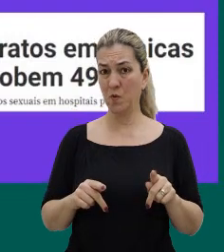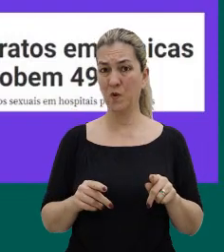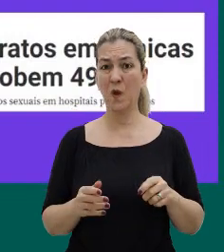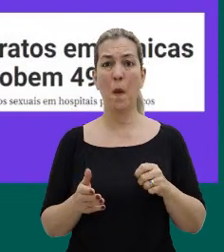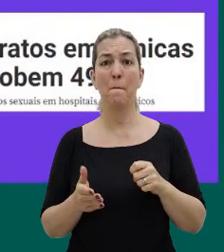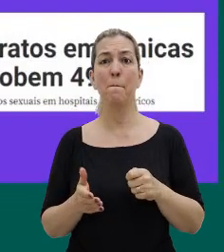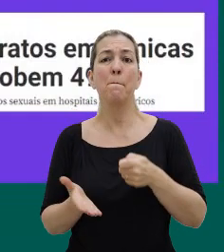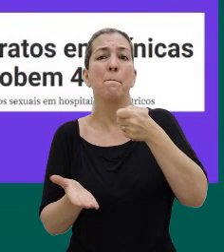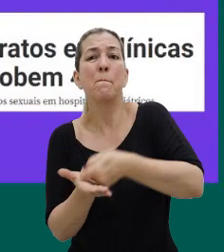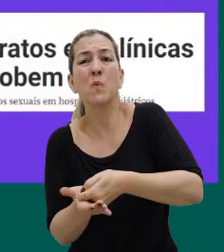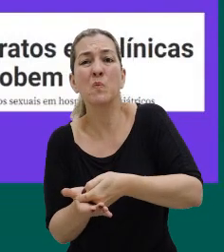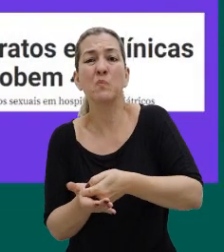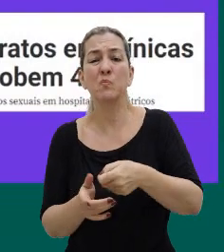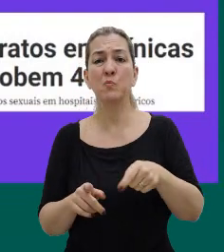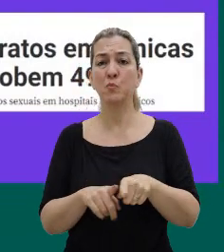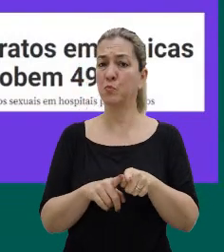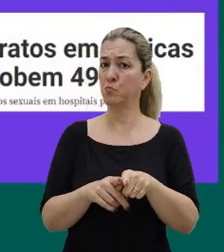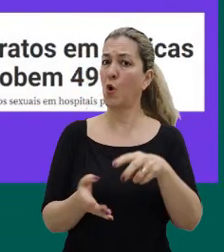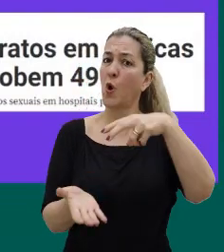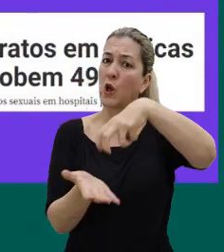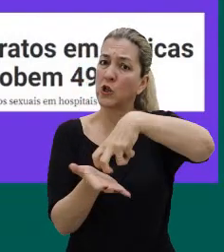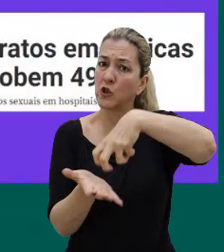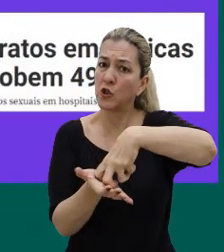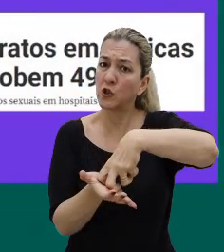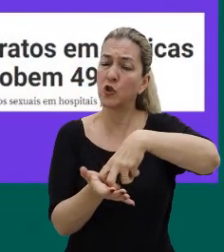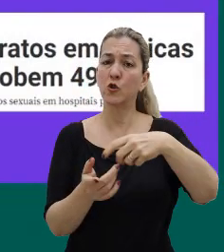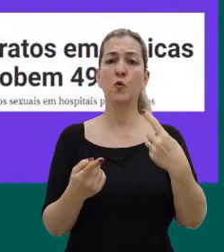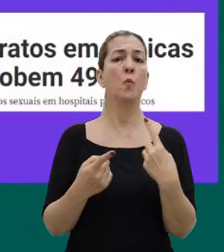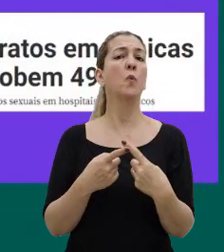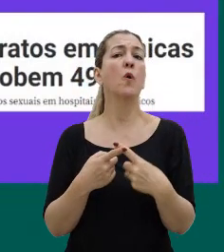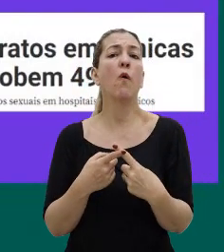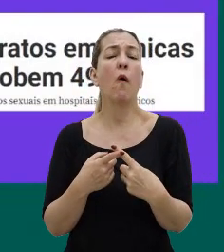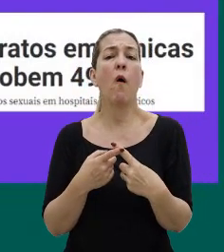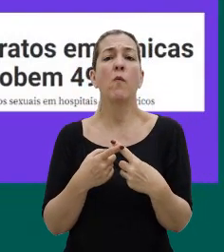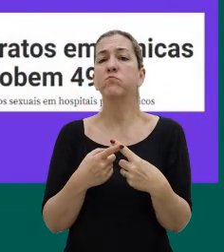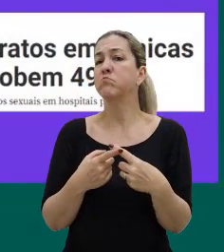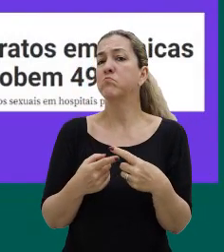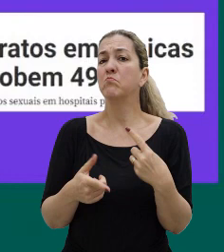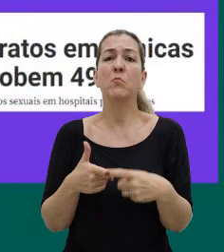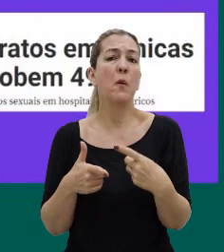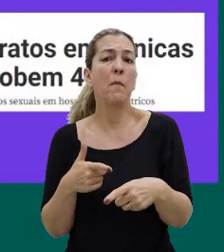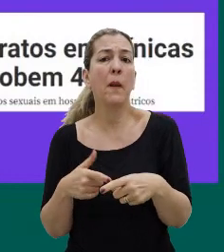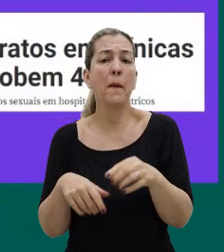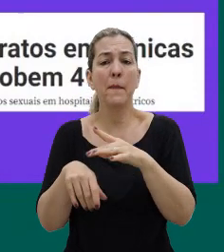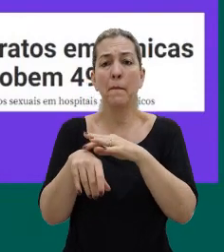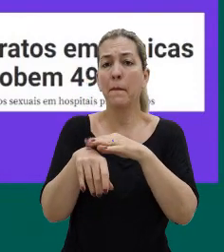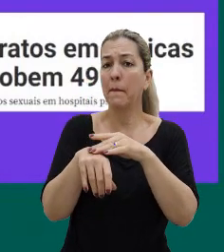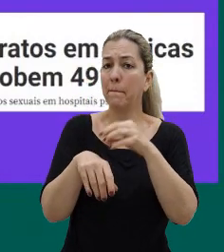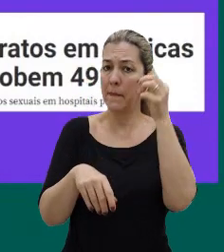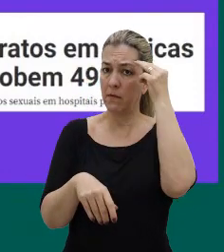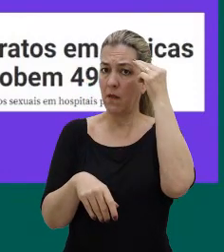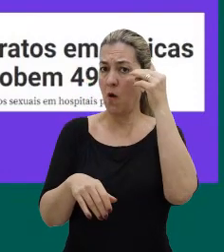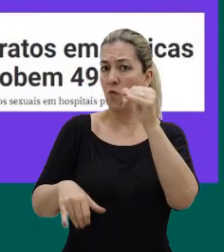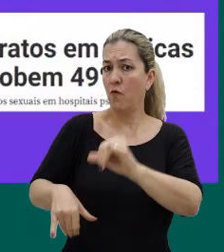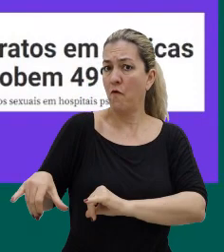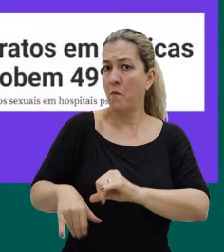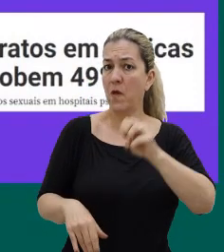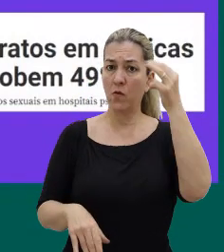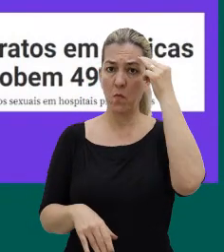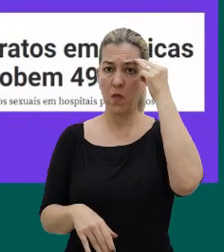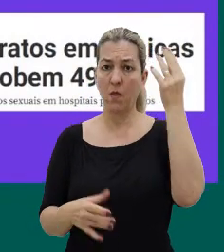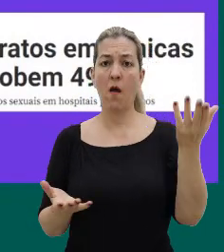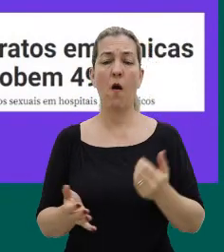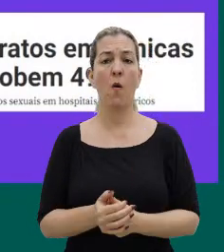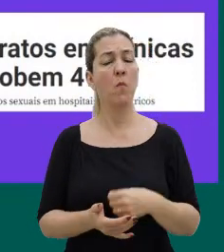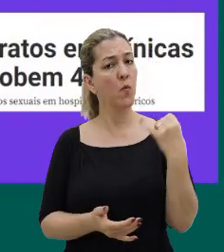que ser punidas por ter algum transtorno mental, ou algum sofrimento mental, né. O que que é? Acho que